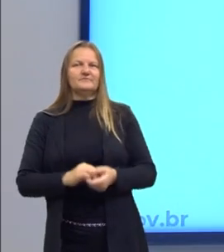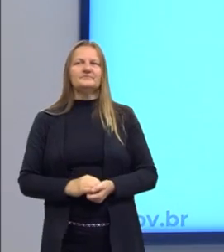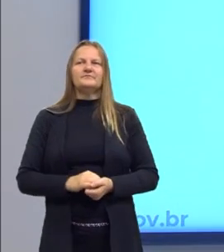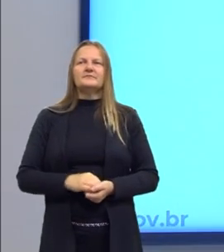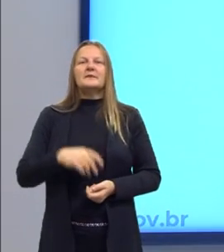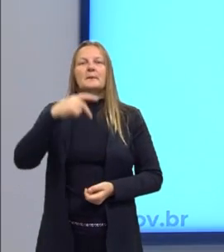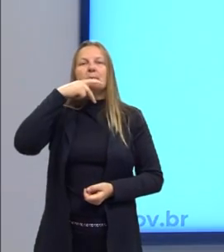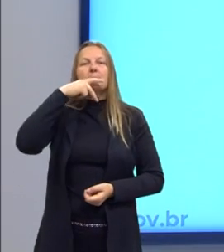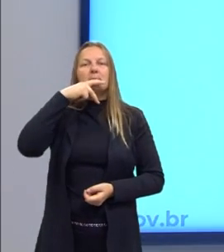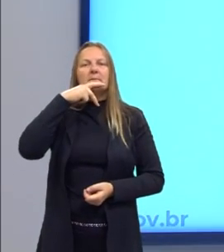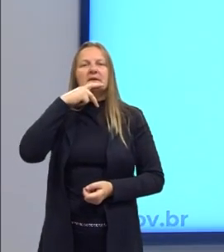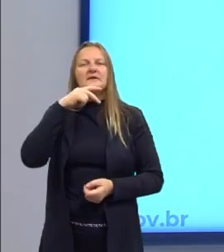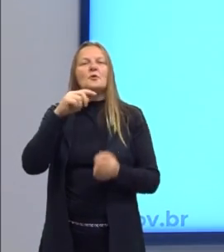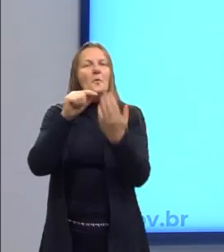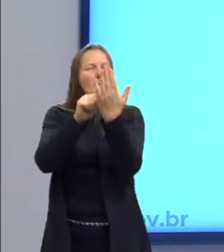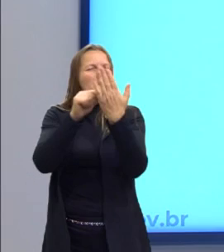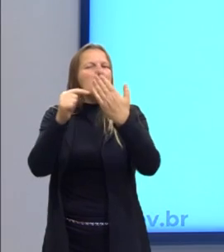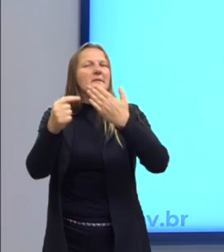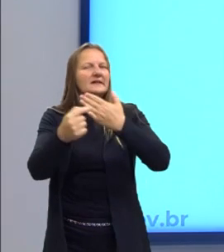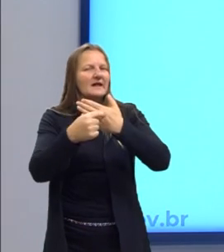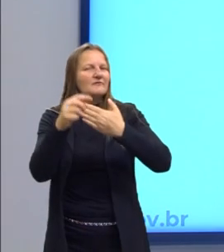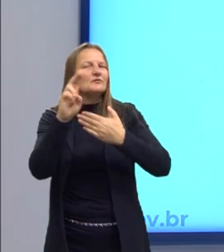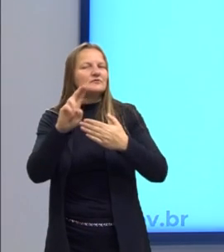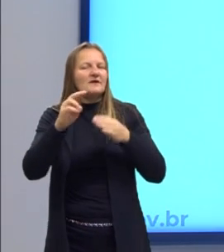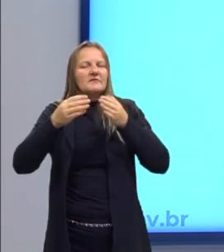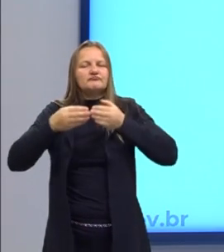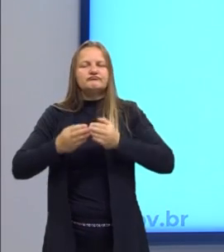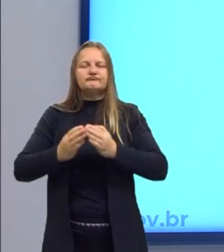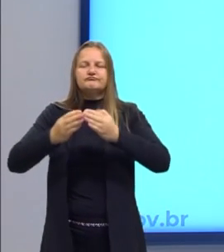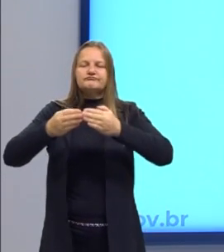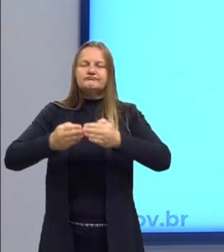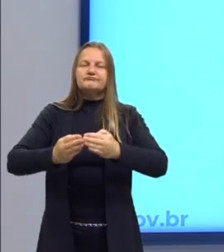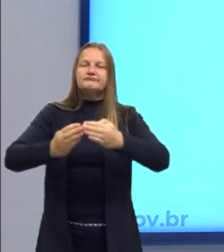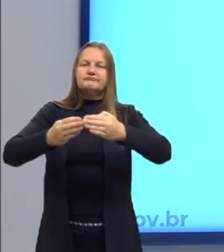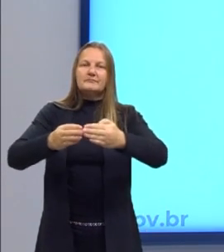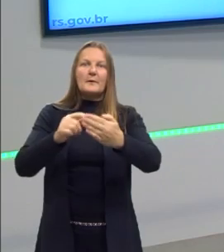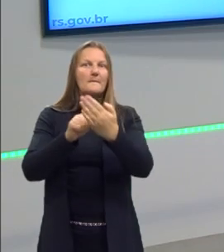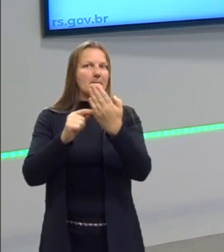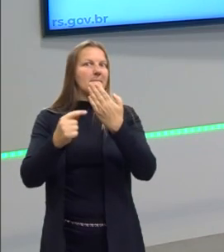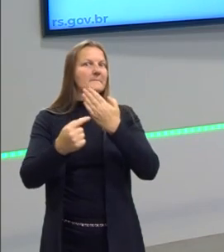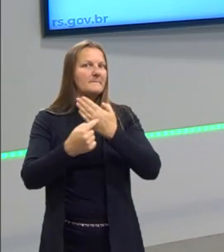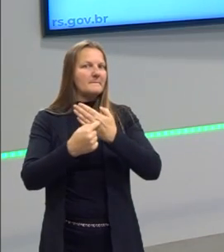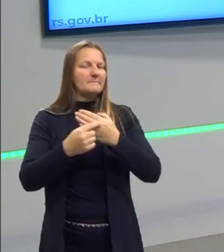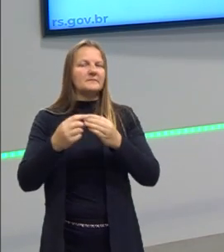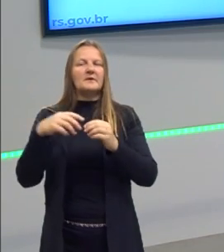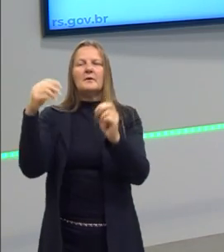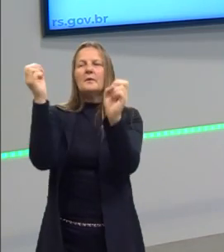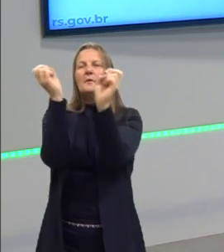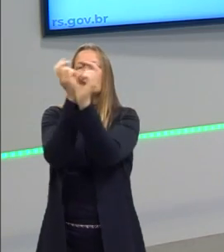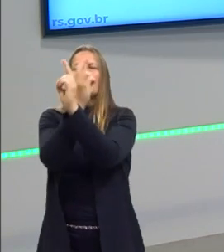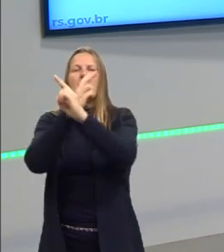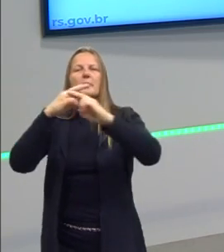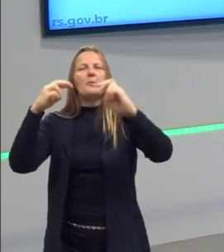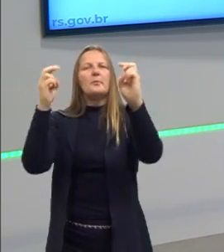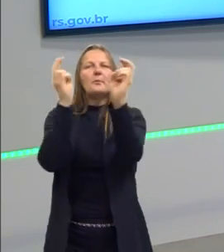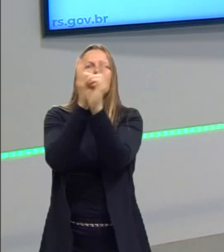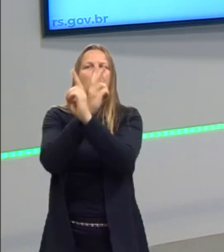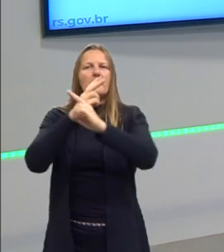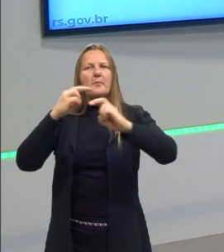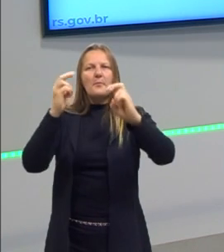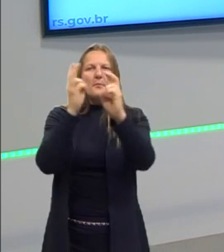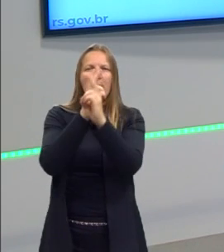ele usava a metáfora da navegação. Ou seja, quando os ventos empurram o barco, está tranquilo.